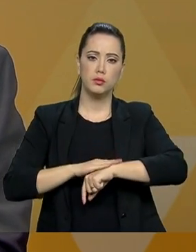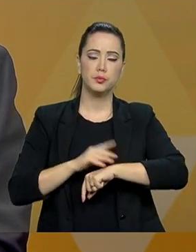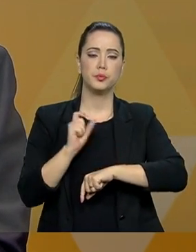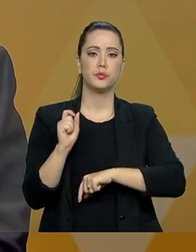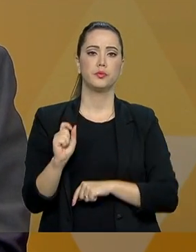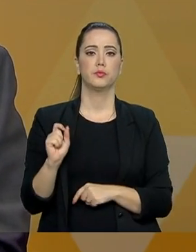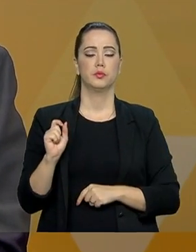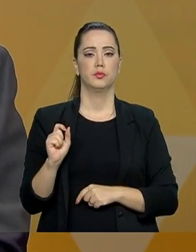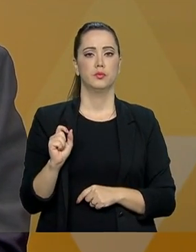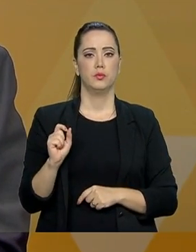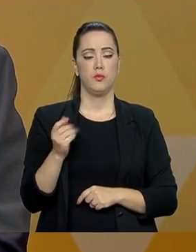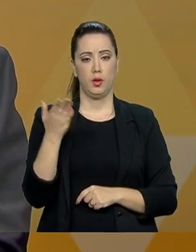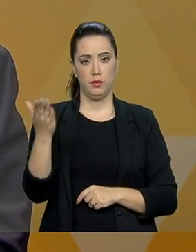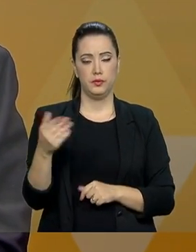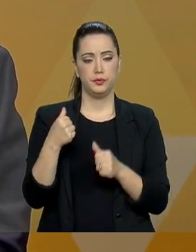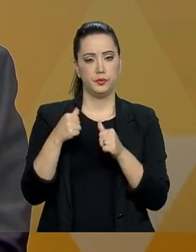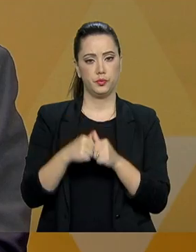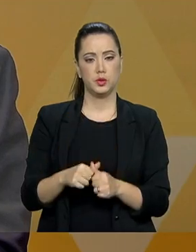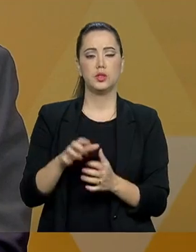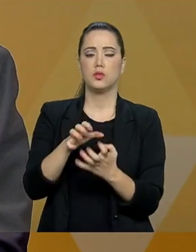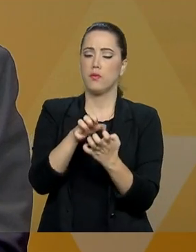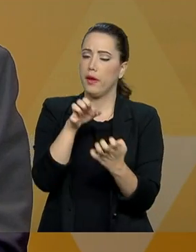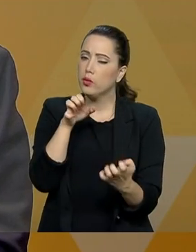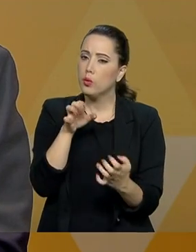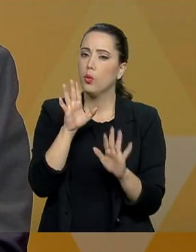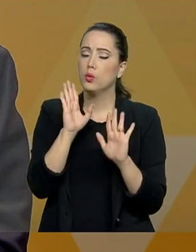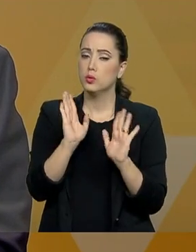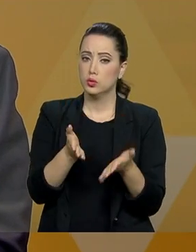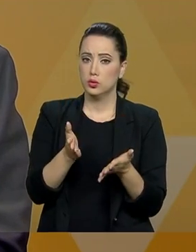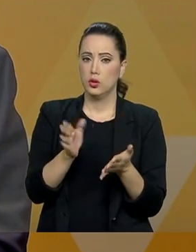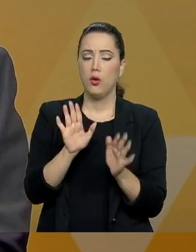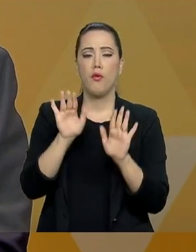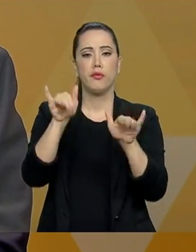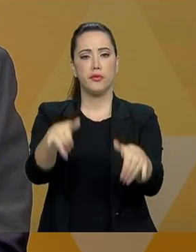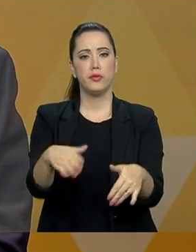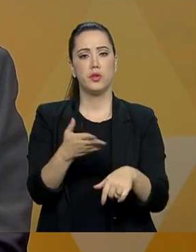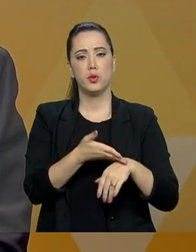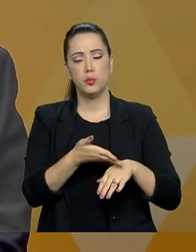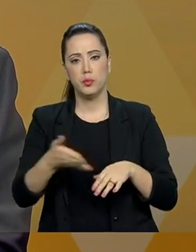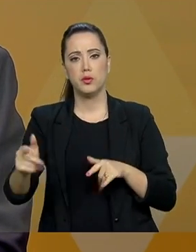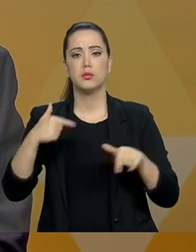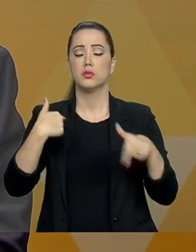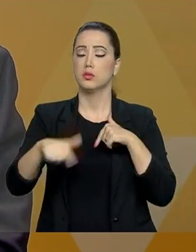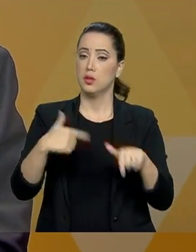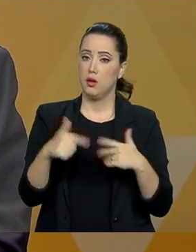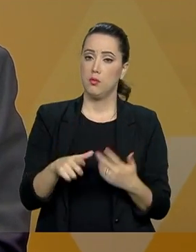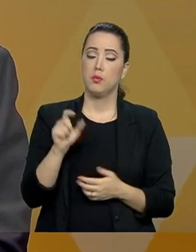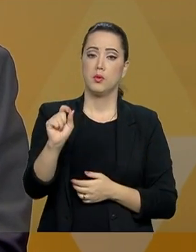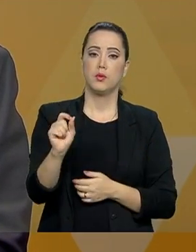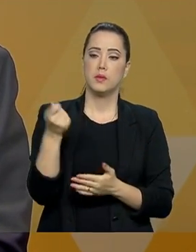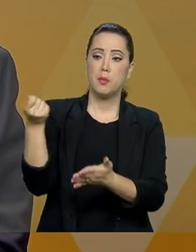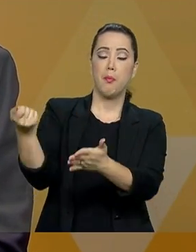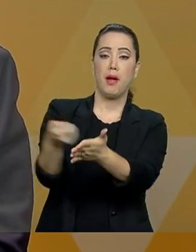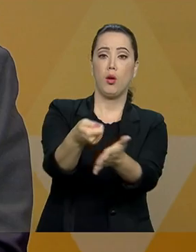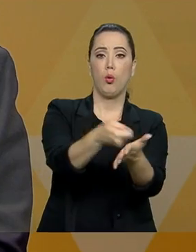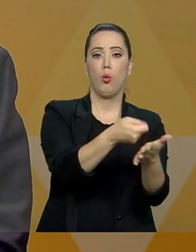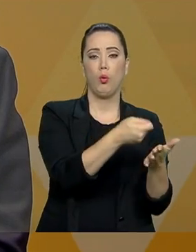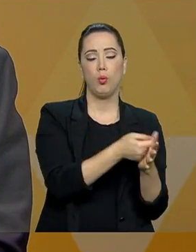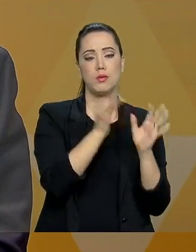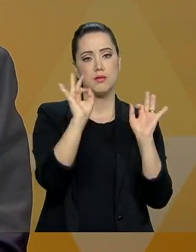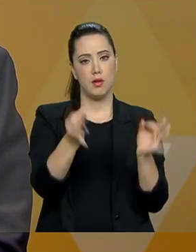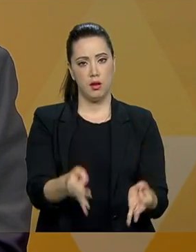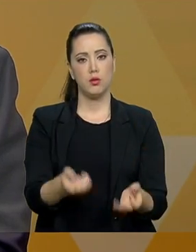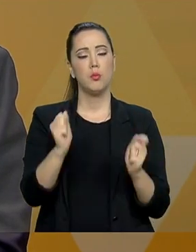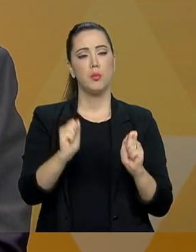você estiver idoso, você estiver no final do seu período laboral, o que você contribuiu efetivamente